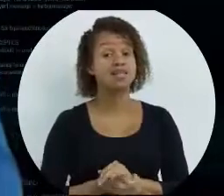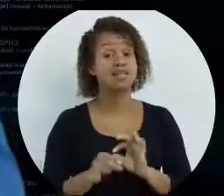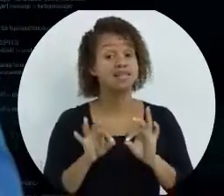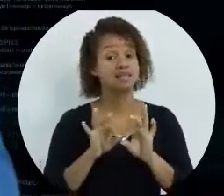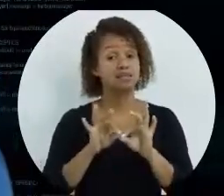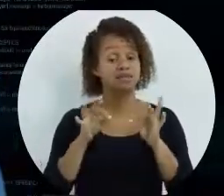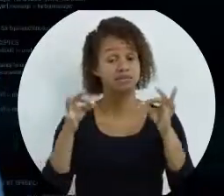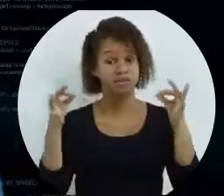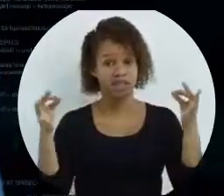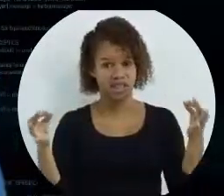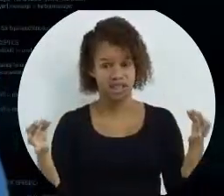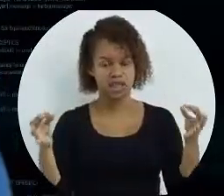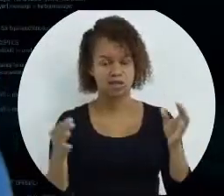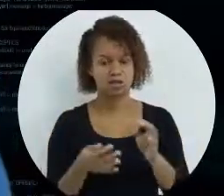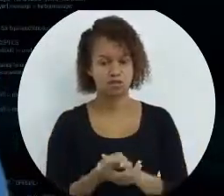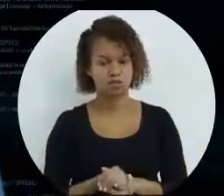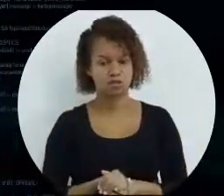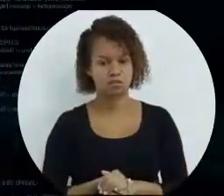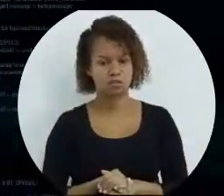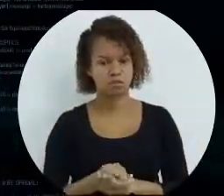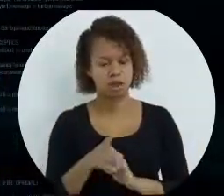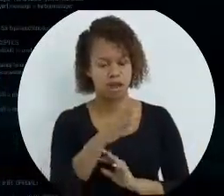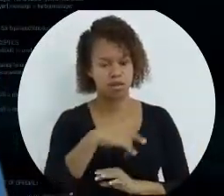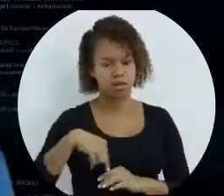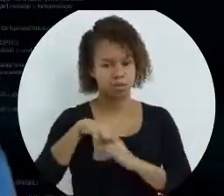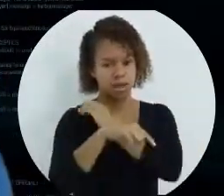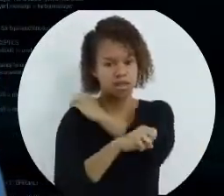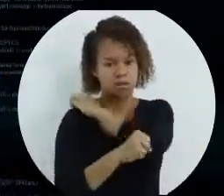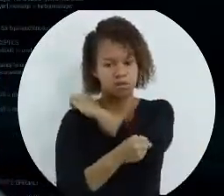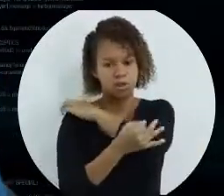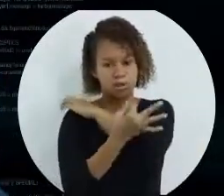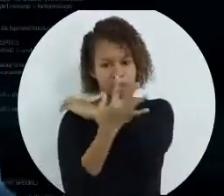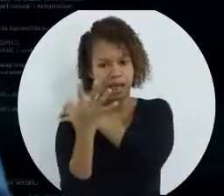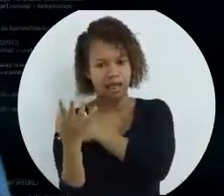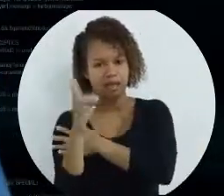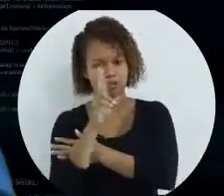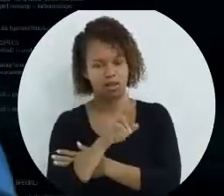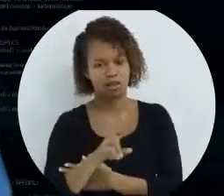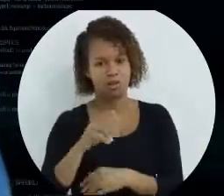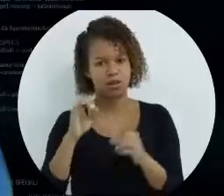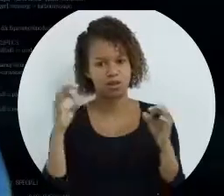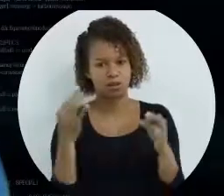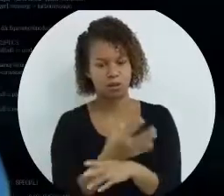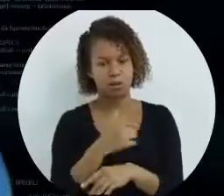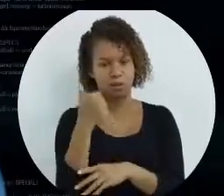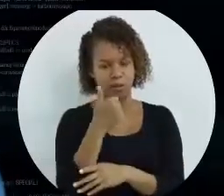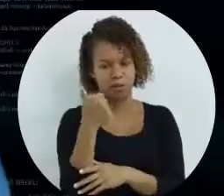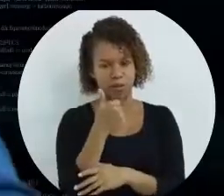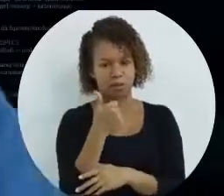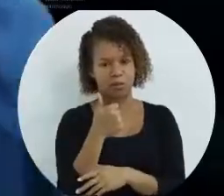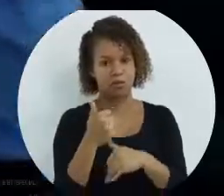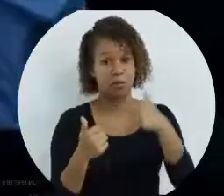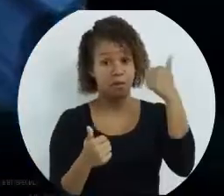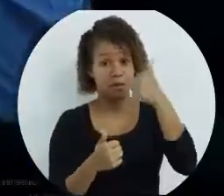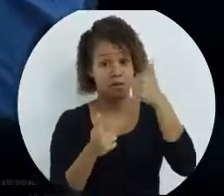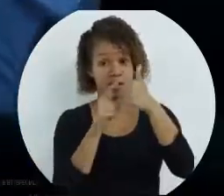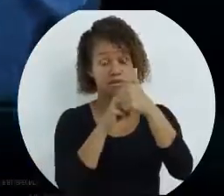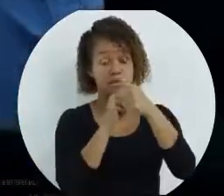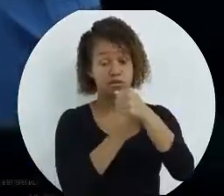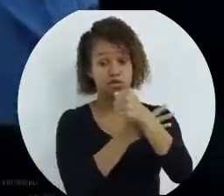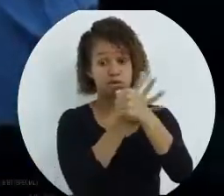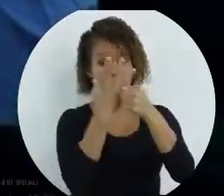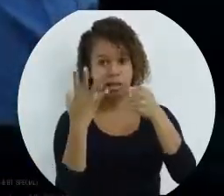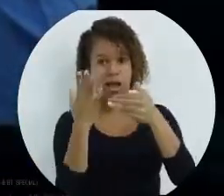Simplificando, as operações multiplicativas, elas são executadas primeiro. Então, primeiro ele vai fazer